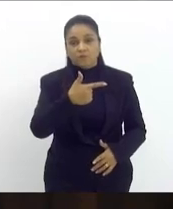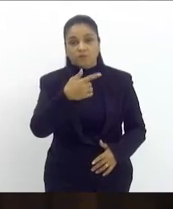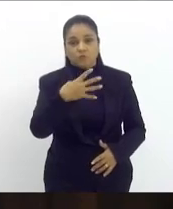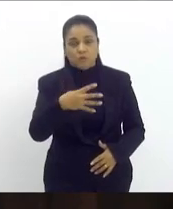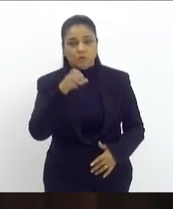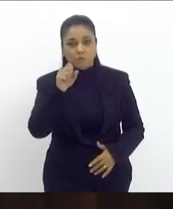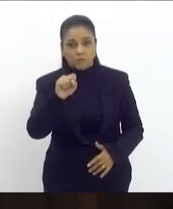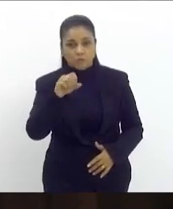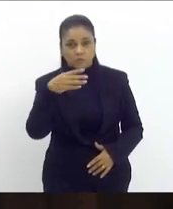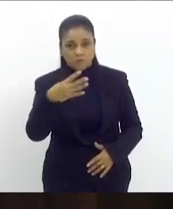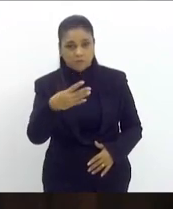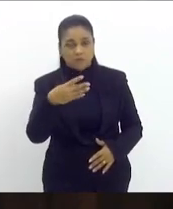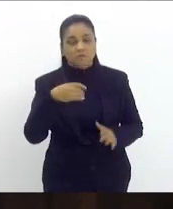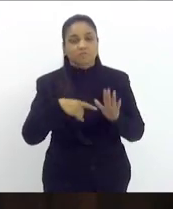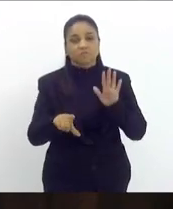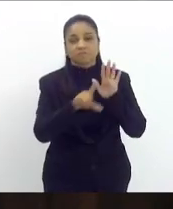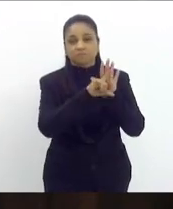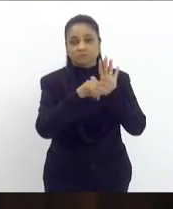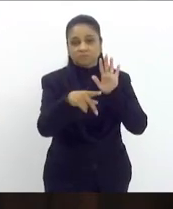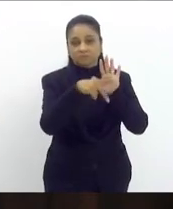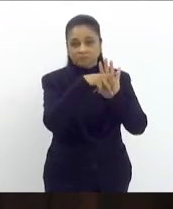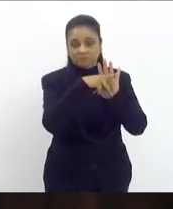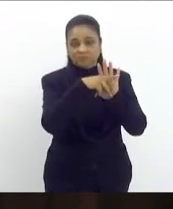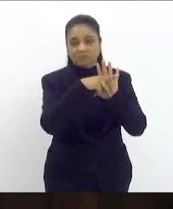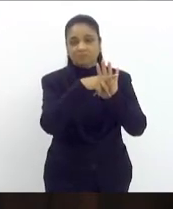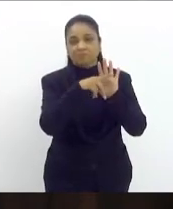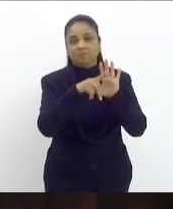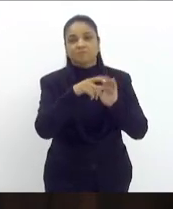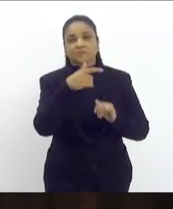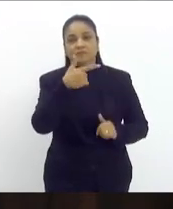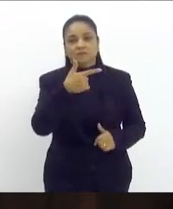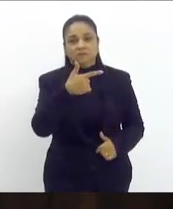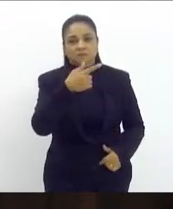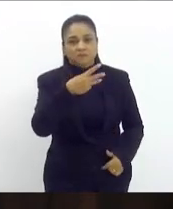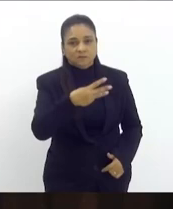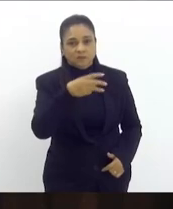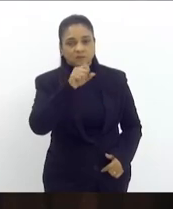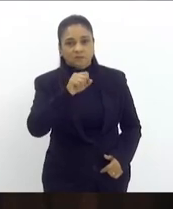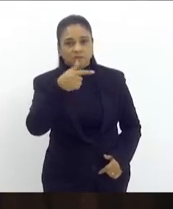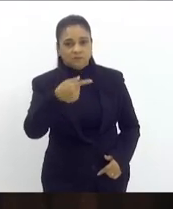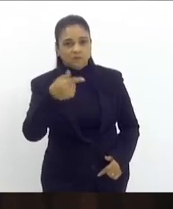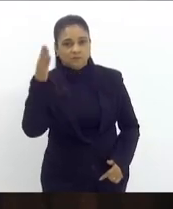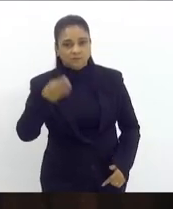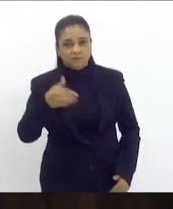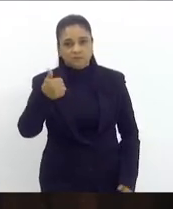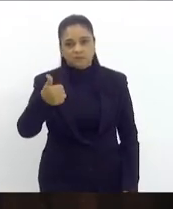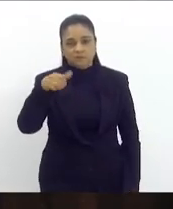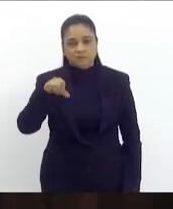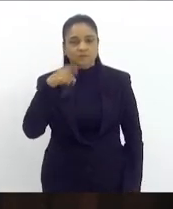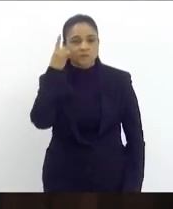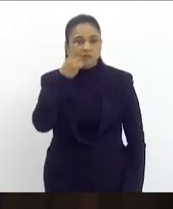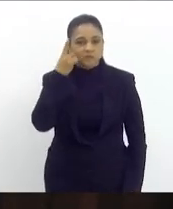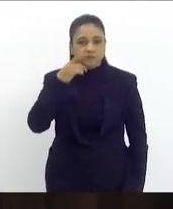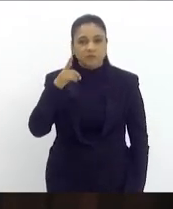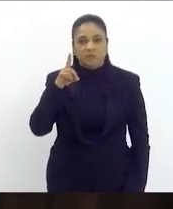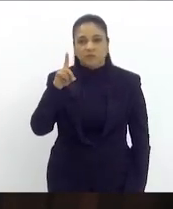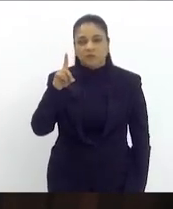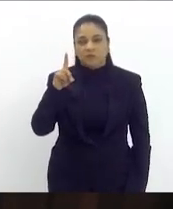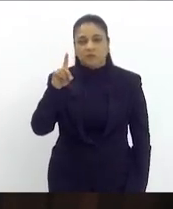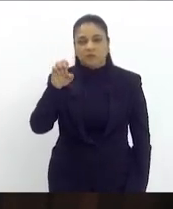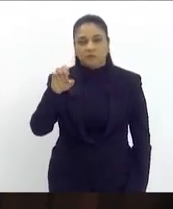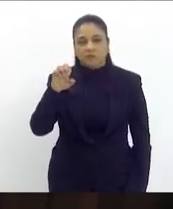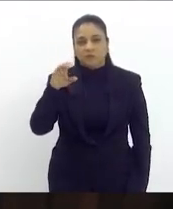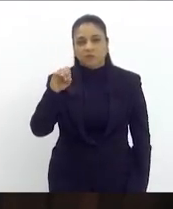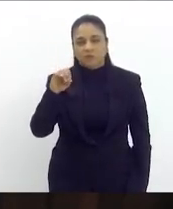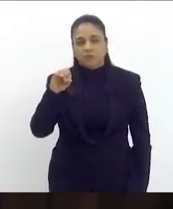anuncio o projeto de lei número 387 de 2019, de autoria do deputado doutor Deodalto, que